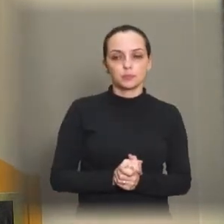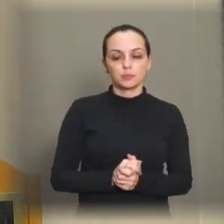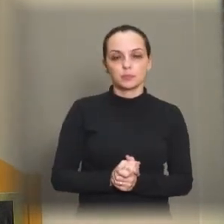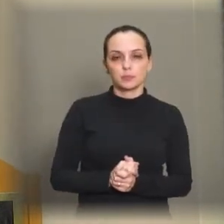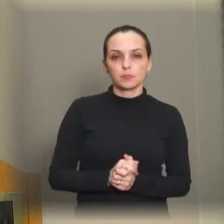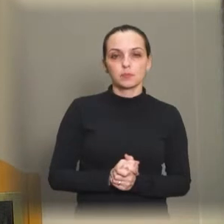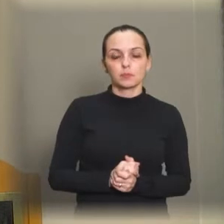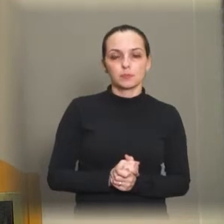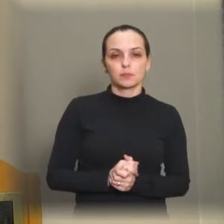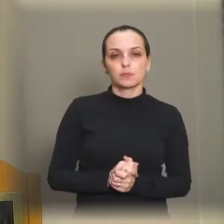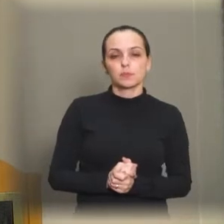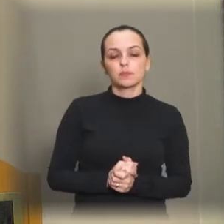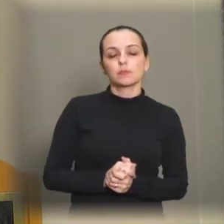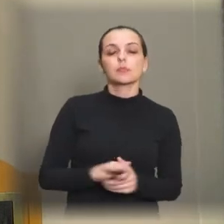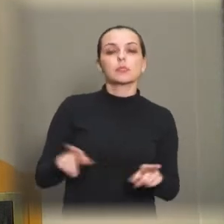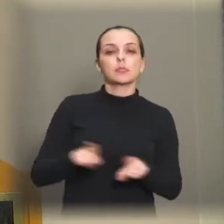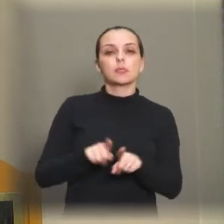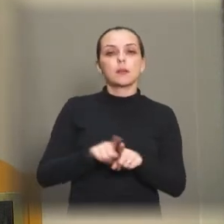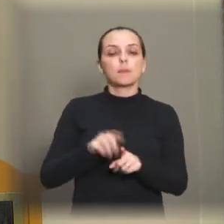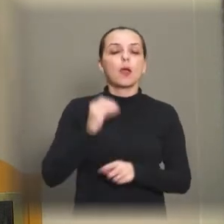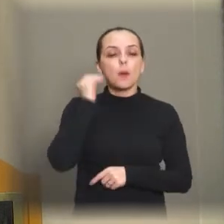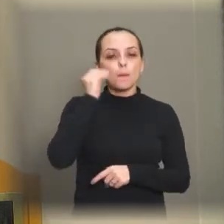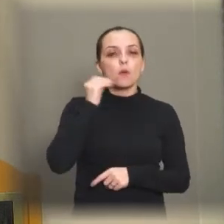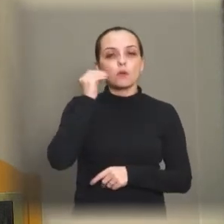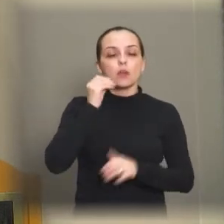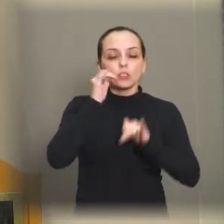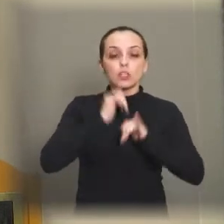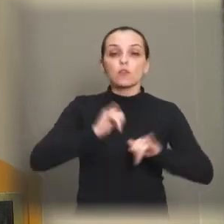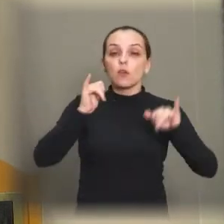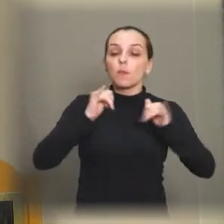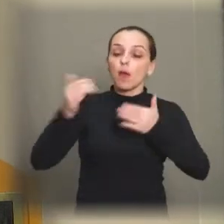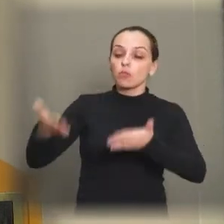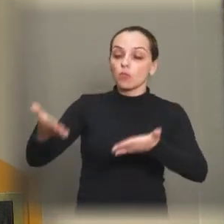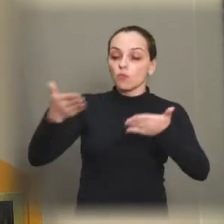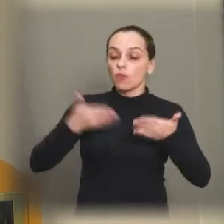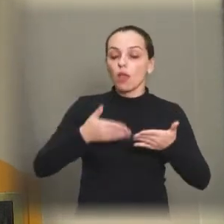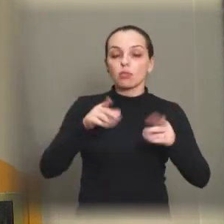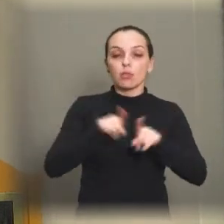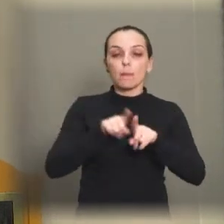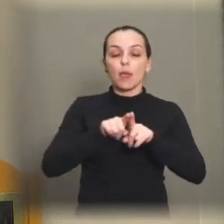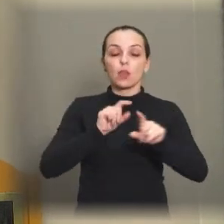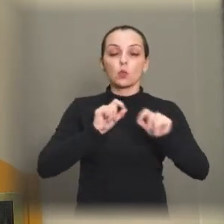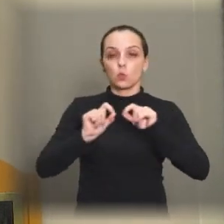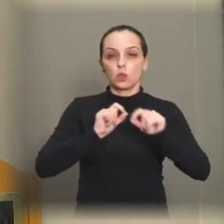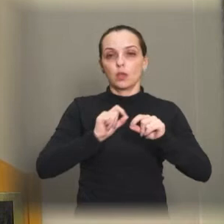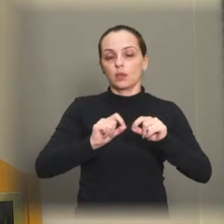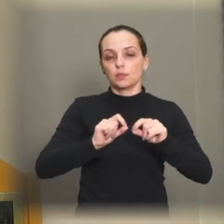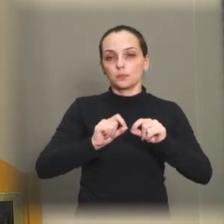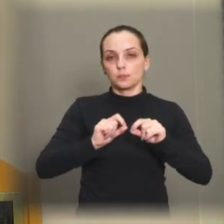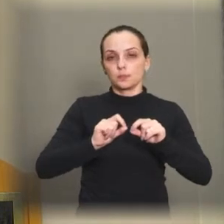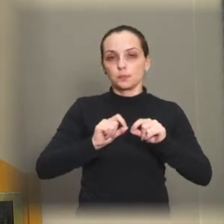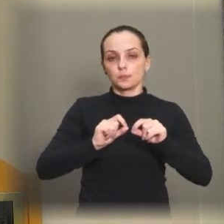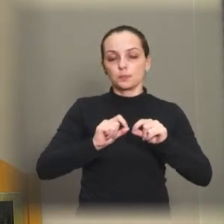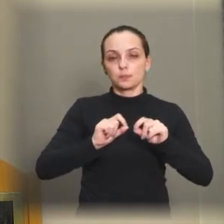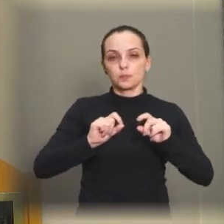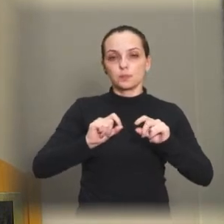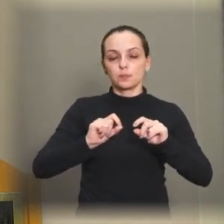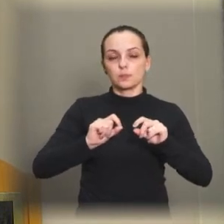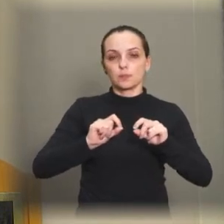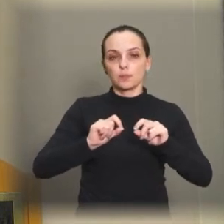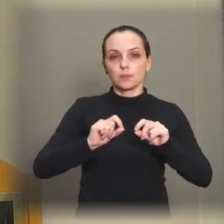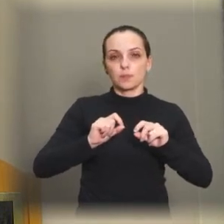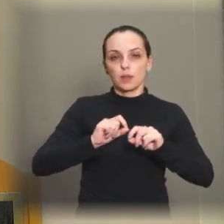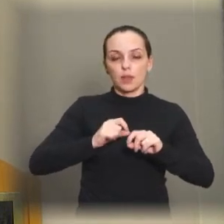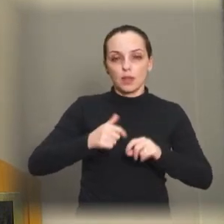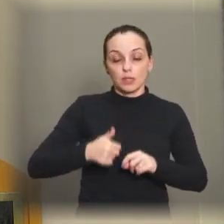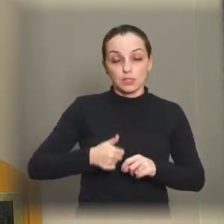Quero aproveitar a oportunidade para informar e convidar a população em relação à